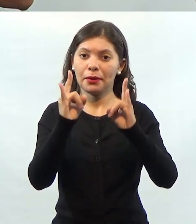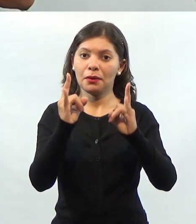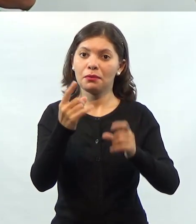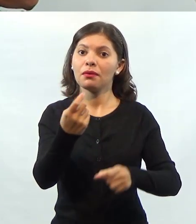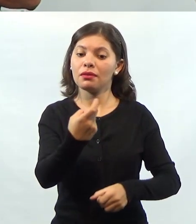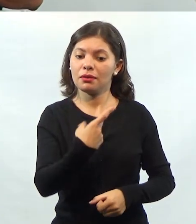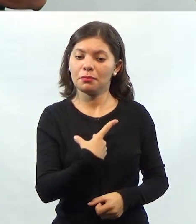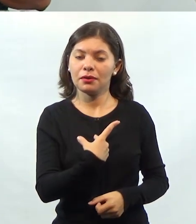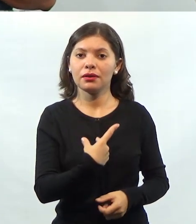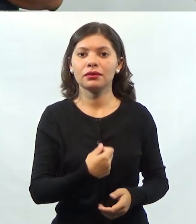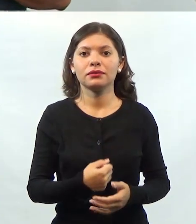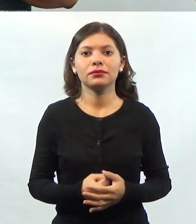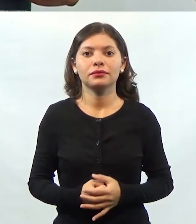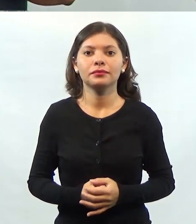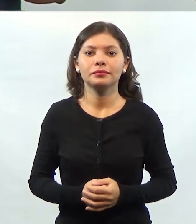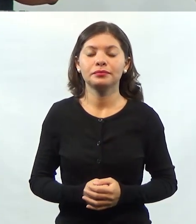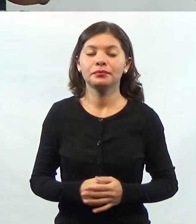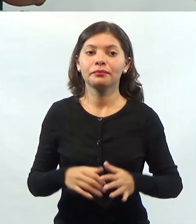me pague.